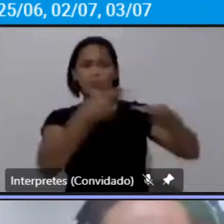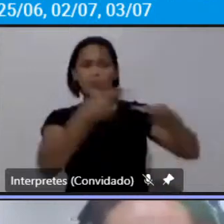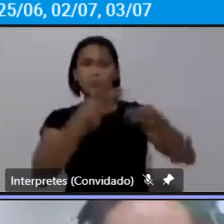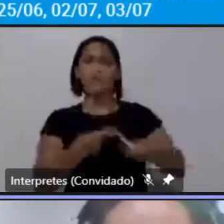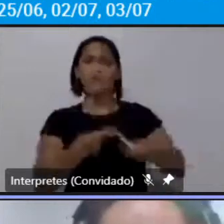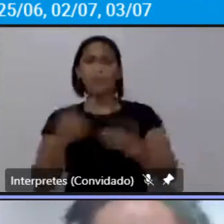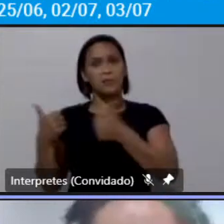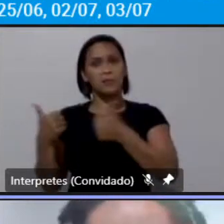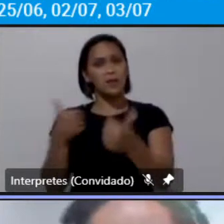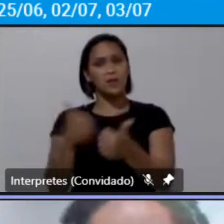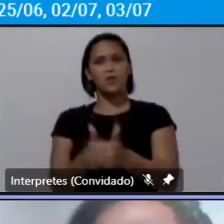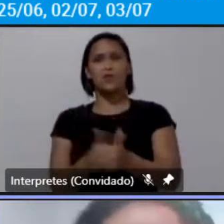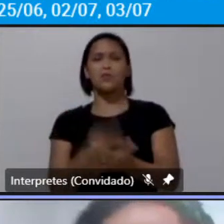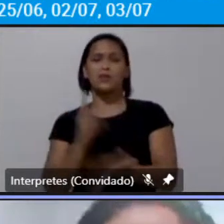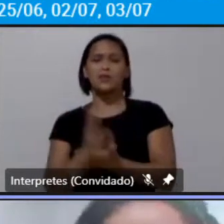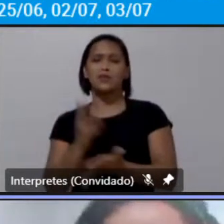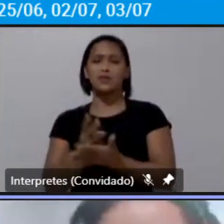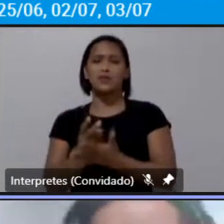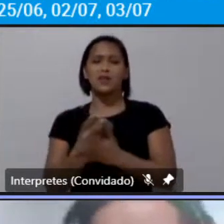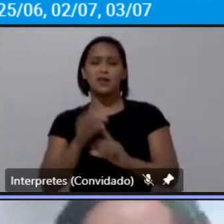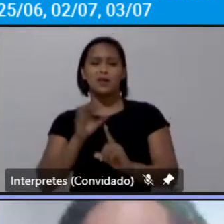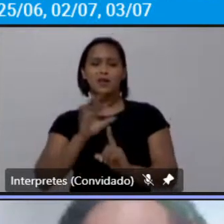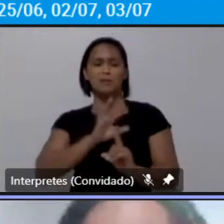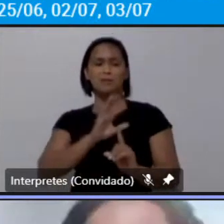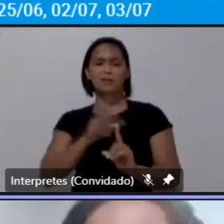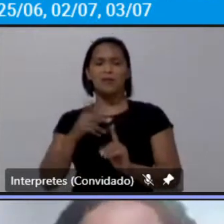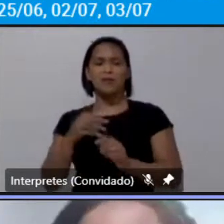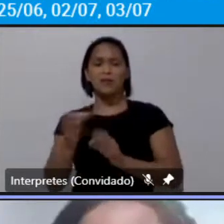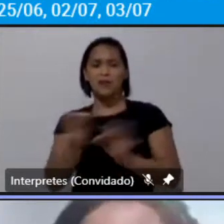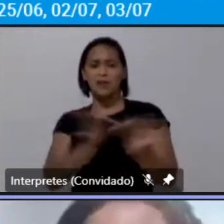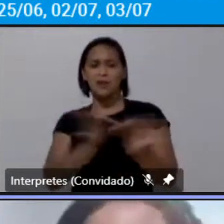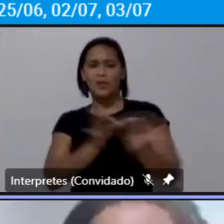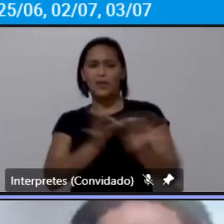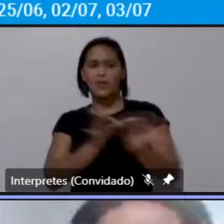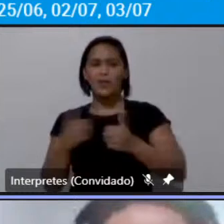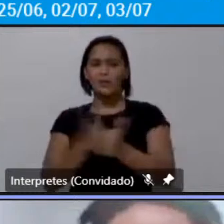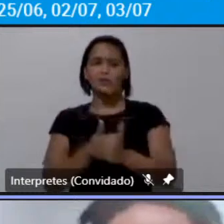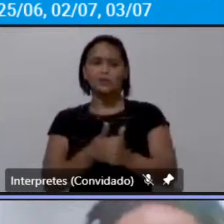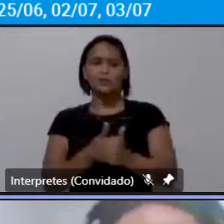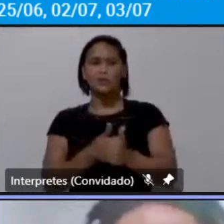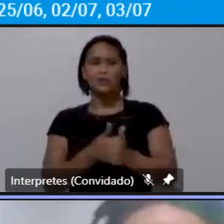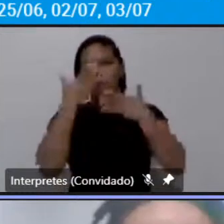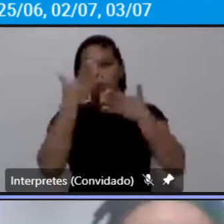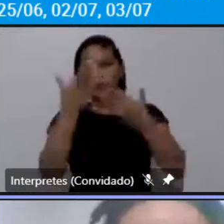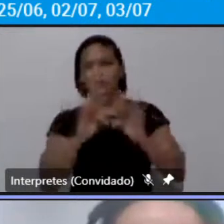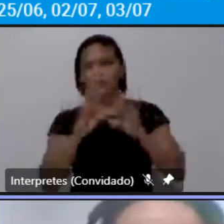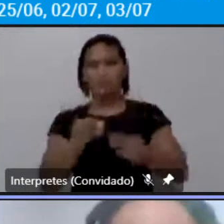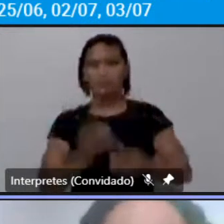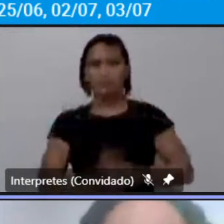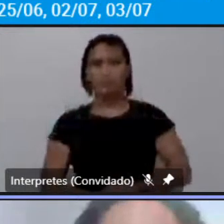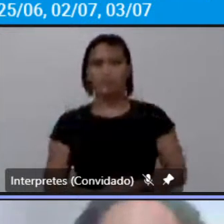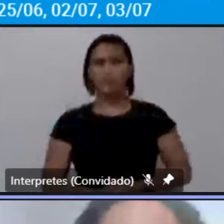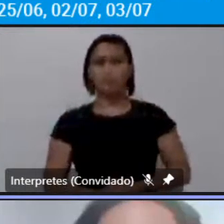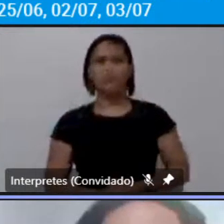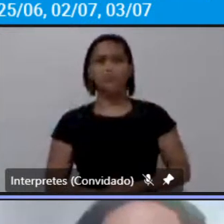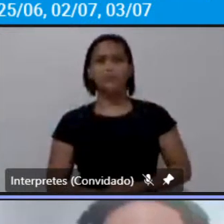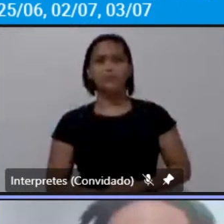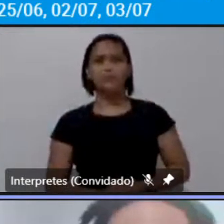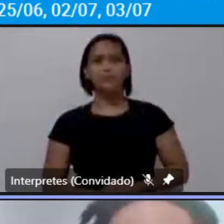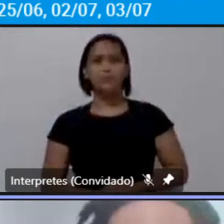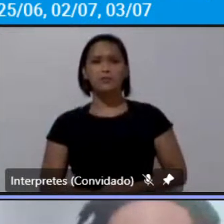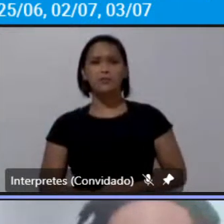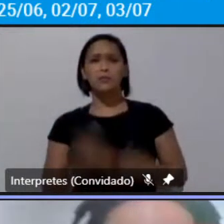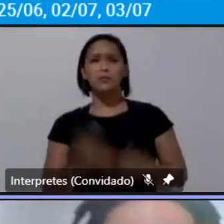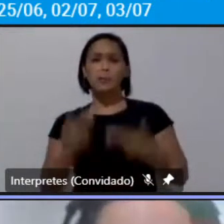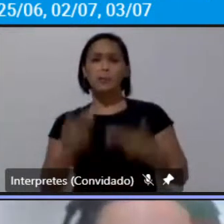acompanhando e me tutelando muito obrigada a todos bom o